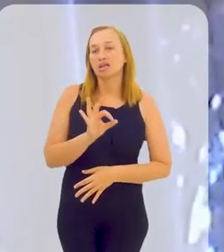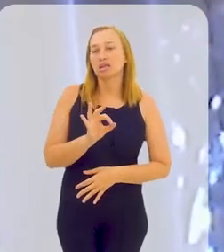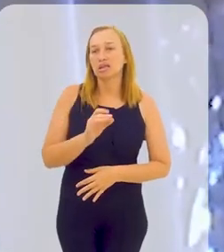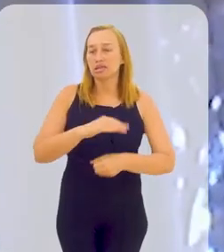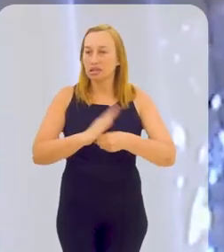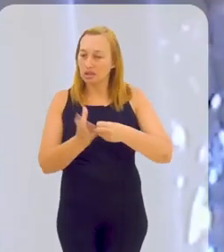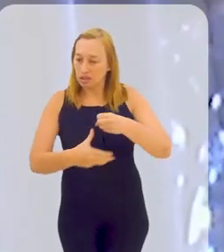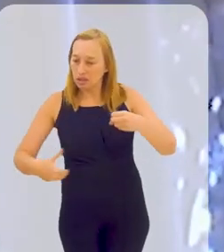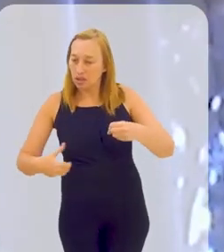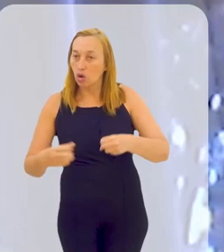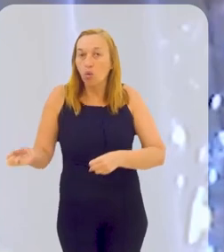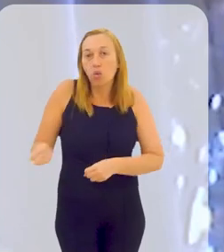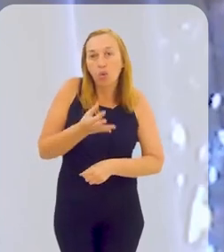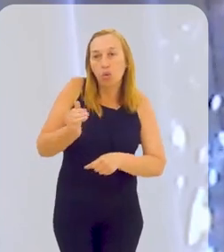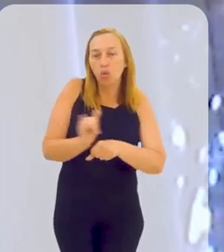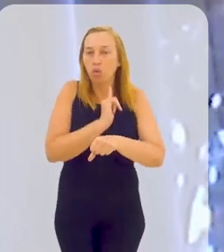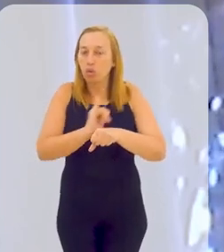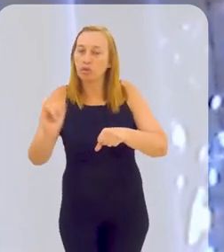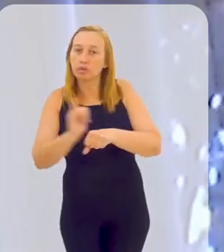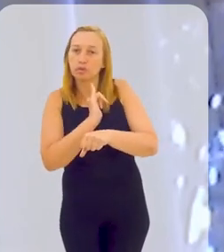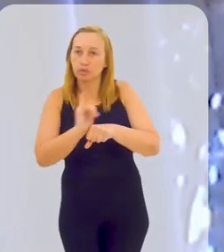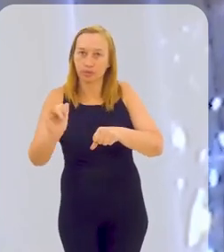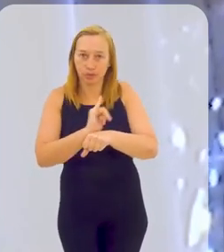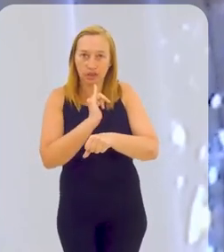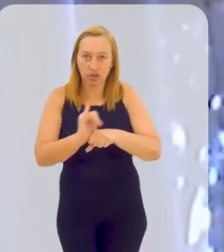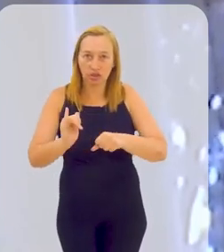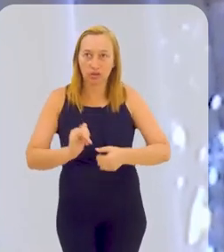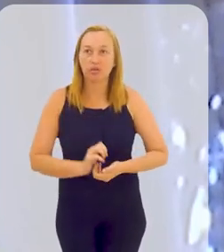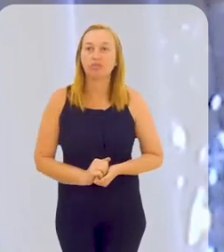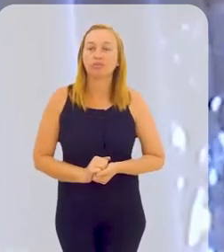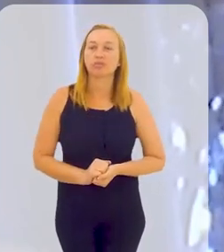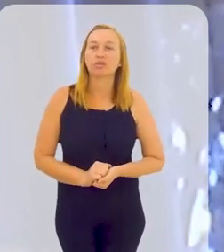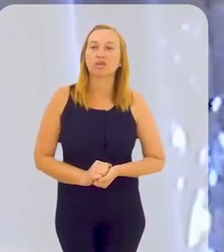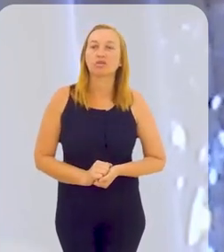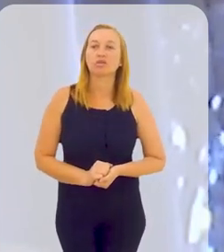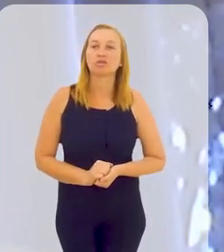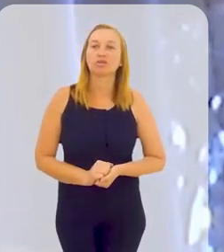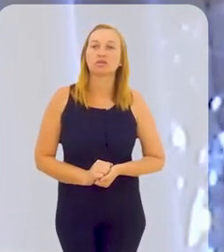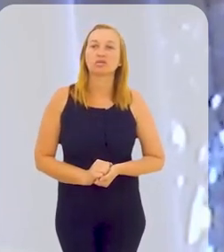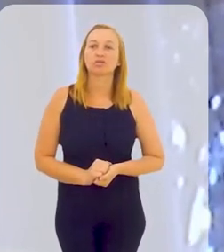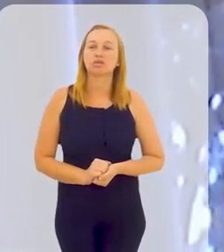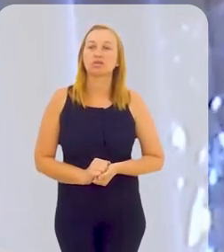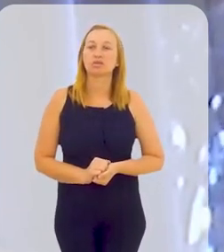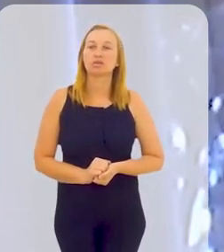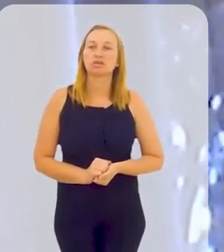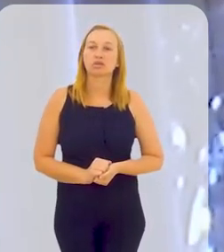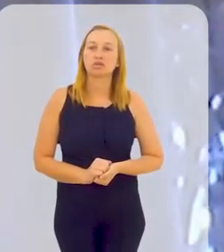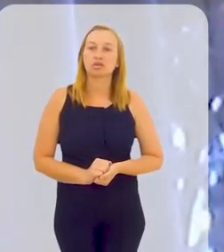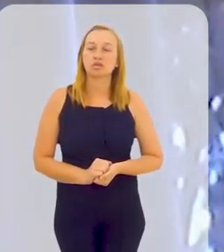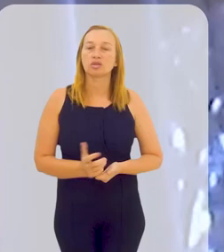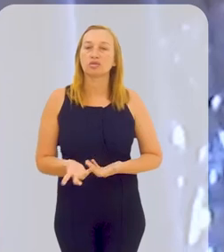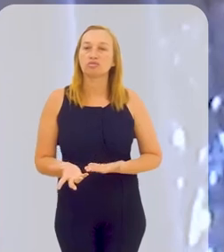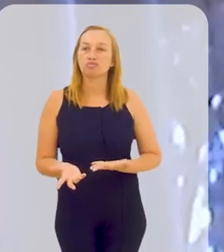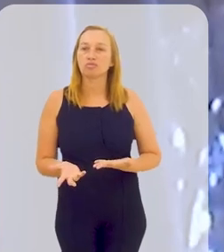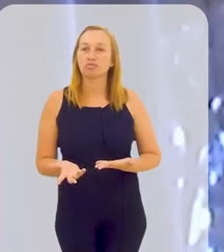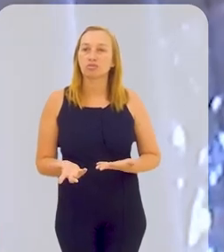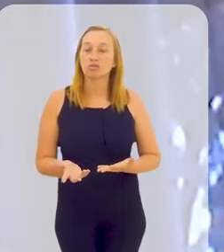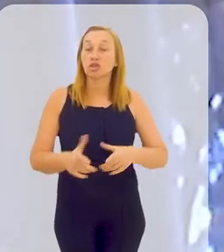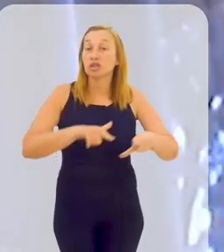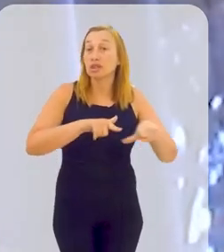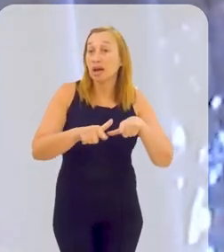houve uma nova estratégia estabelecida numa concepção de se conceder